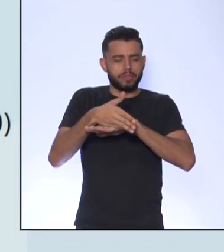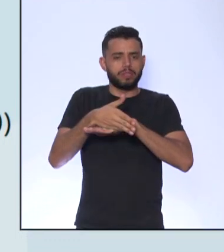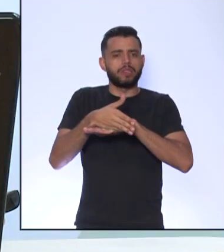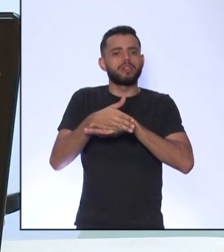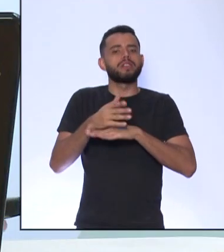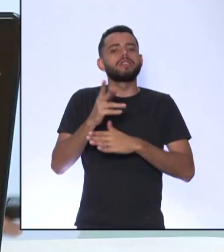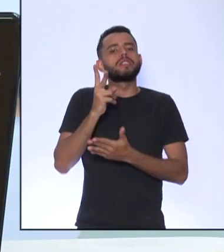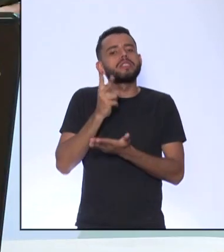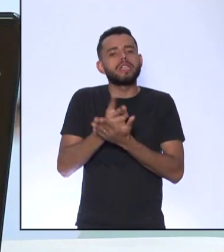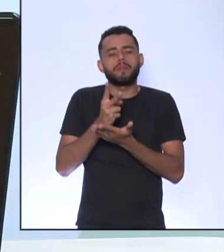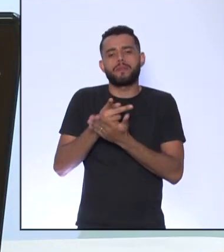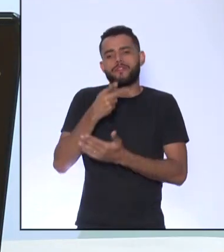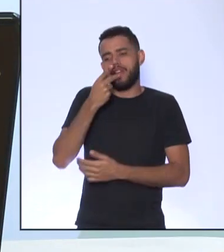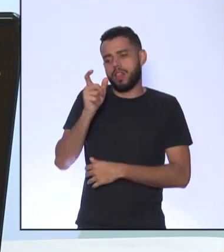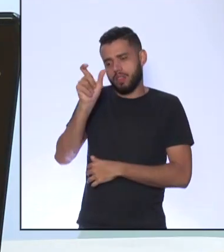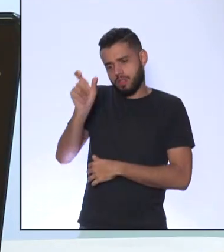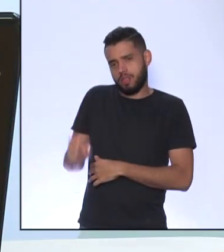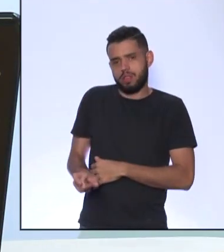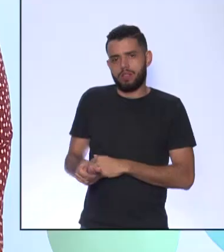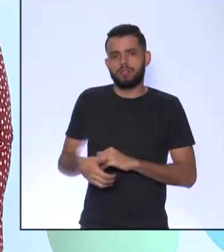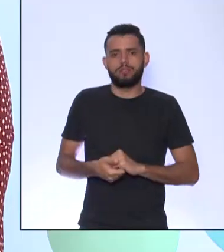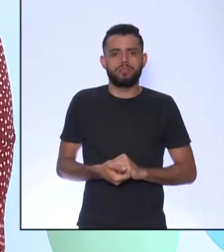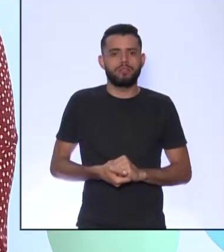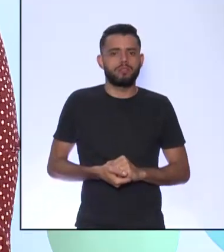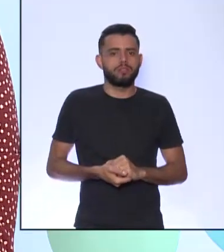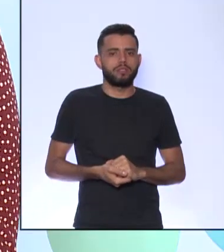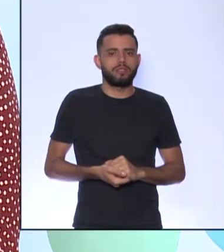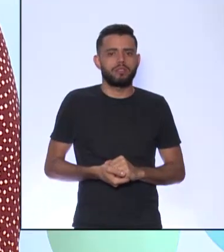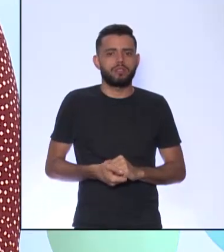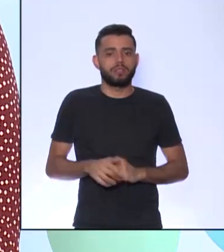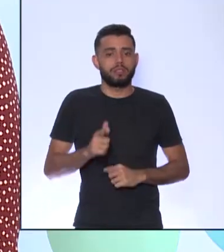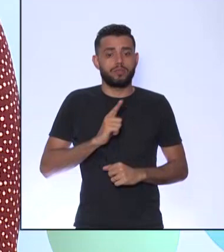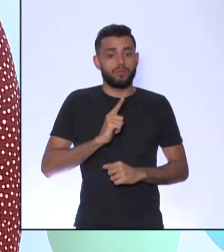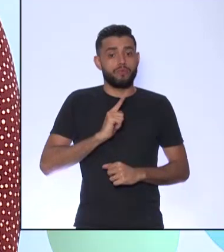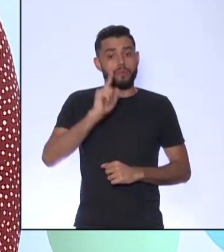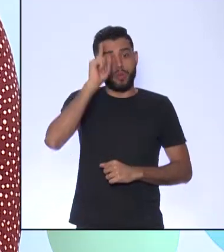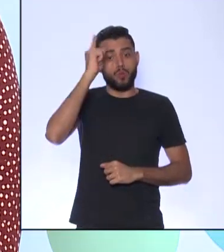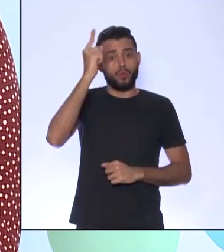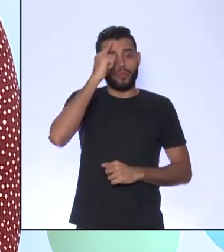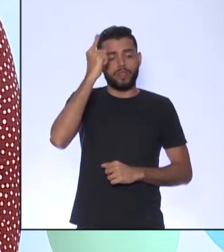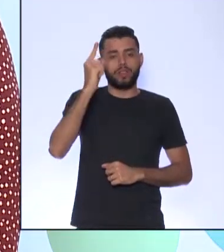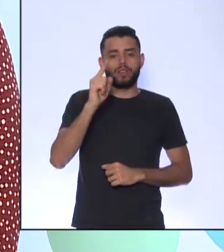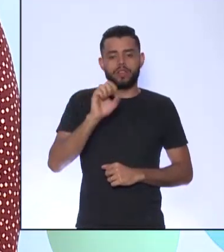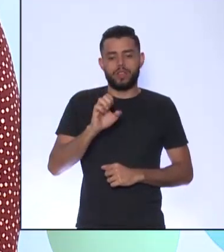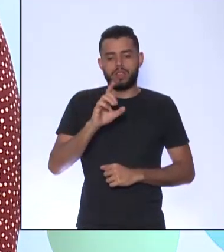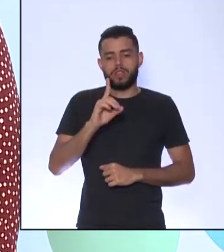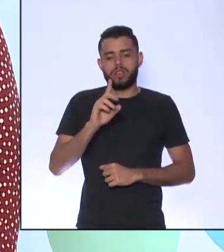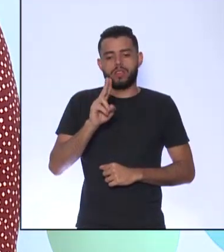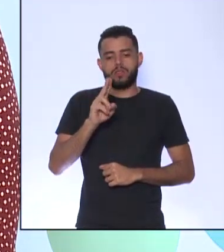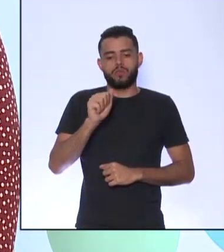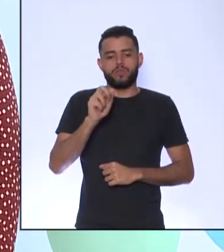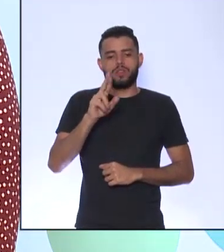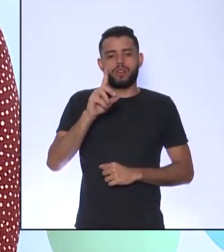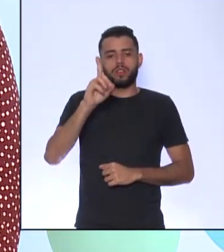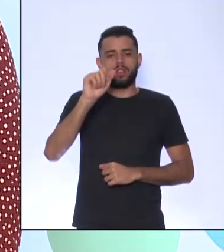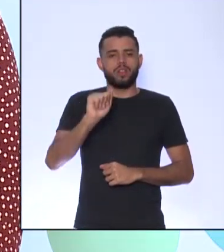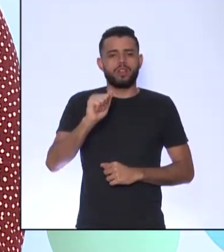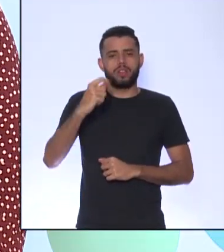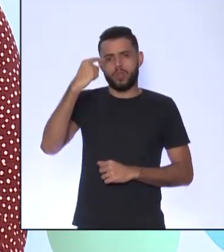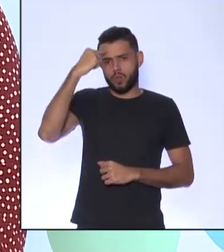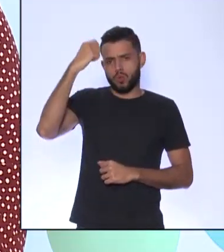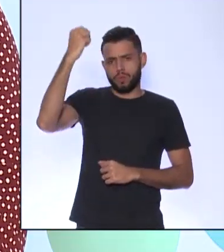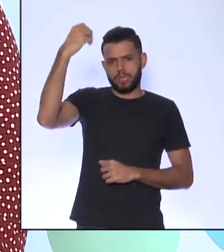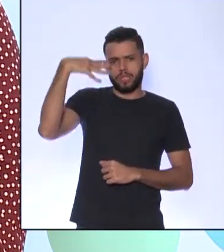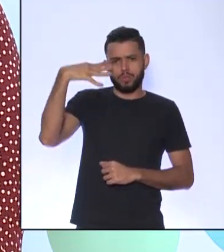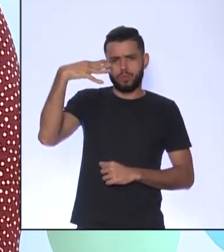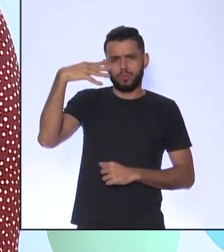Quando a gente fala Do iluminismo Quer falar alguma coisa Paulinha? Sim Se hoje é uma dúvida Aqui da Eduarda Que pergunta o seguinte O iluminismo Seria o mesmo Que o